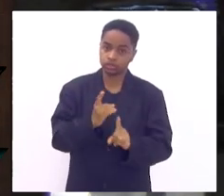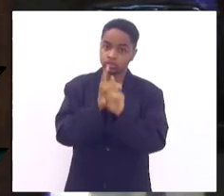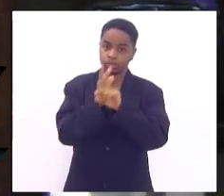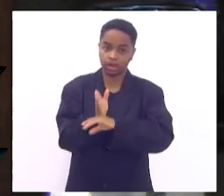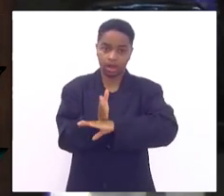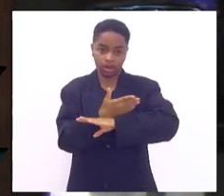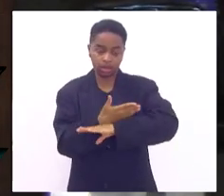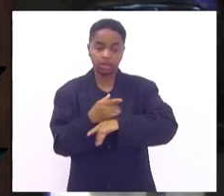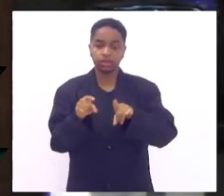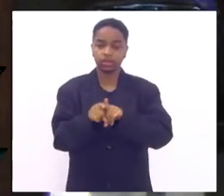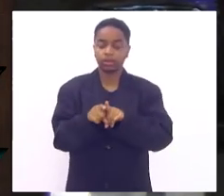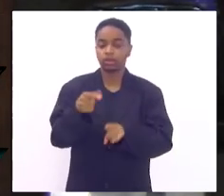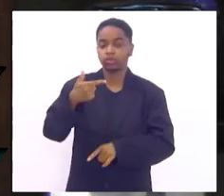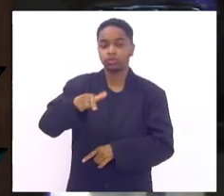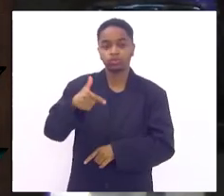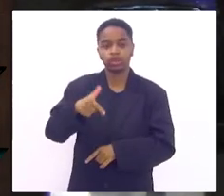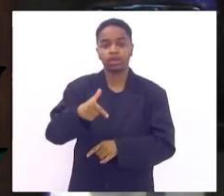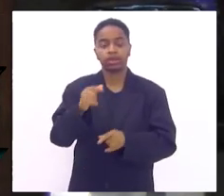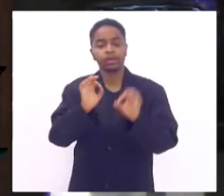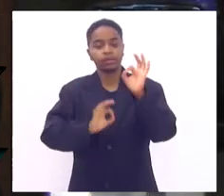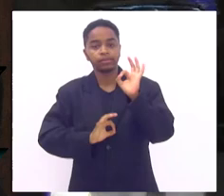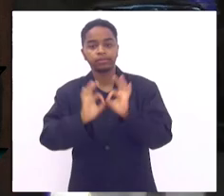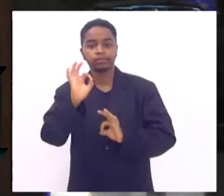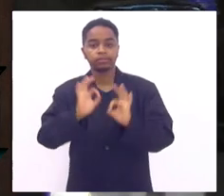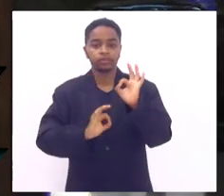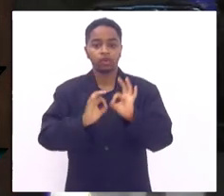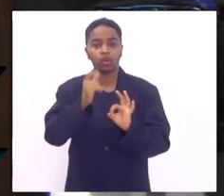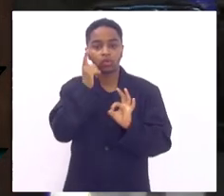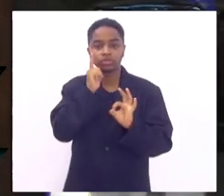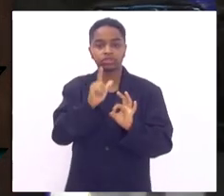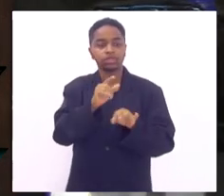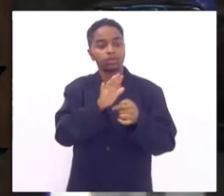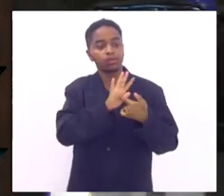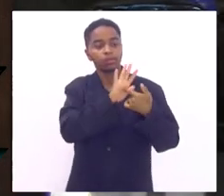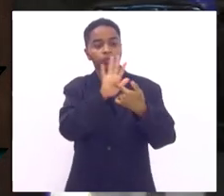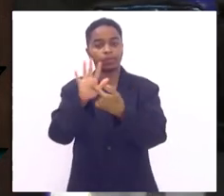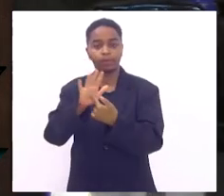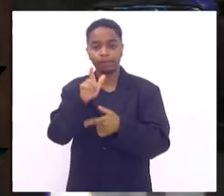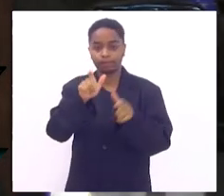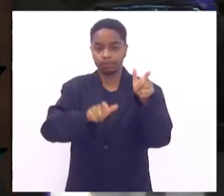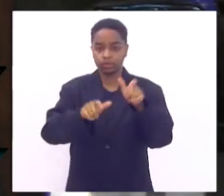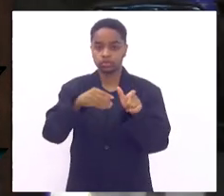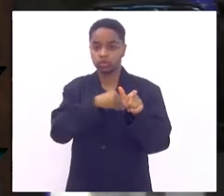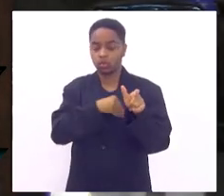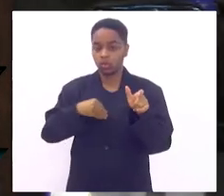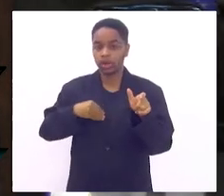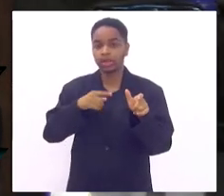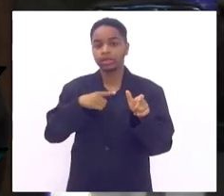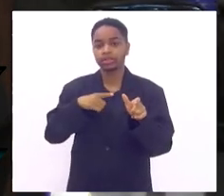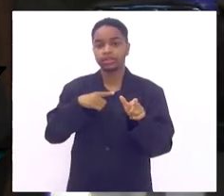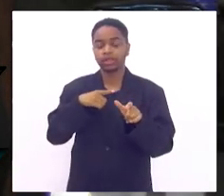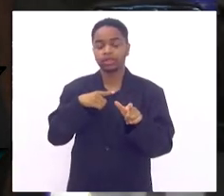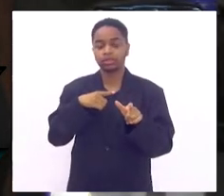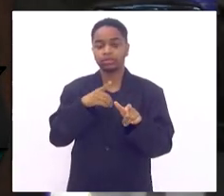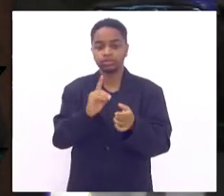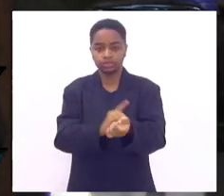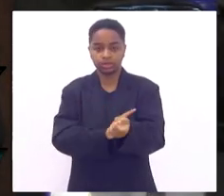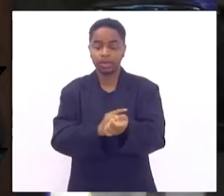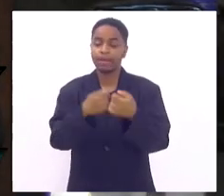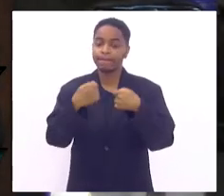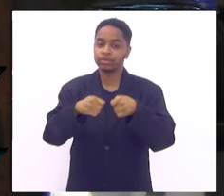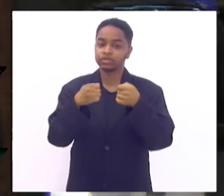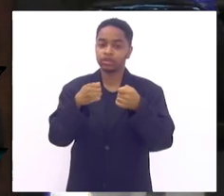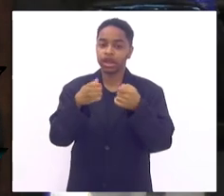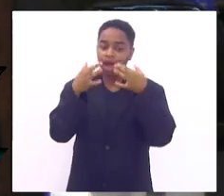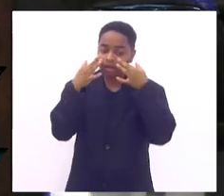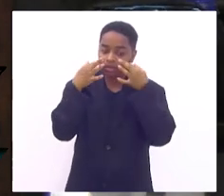ele não está ainda preparado para fazer compreender ao paciente que tem diabético que ele tem que ser o maior vigilante da qualidade do seu